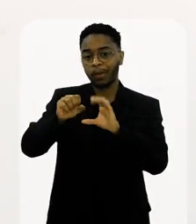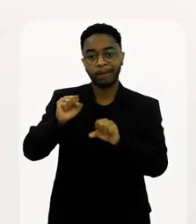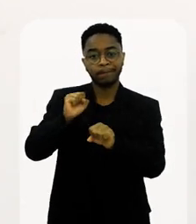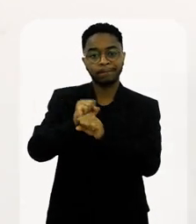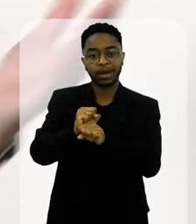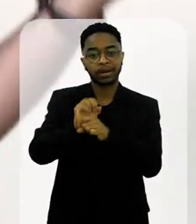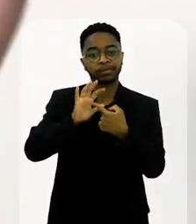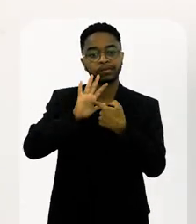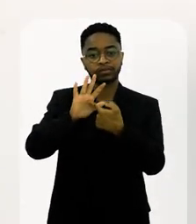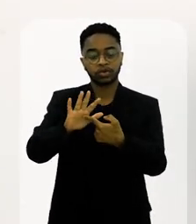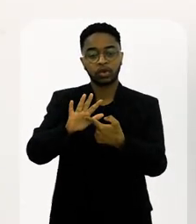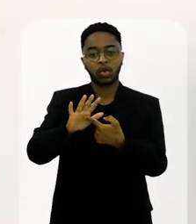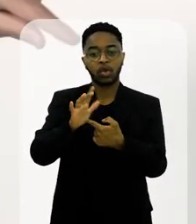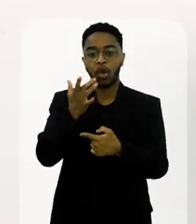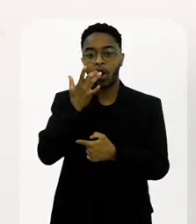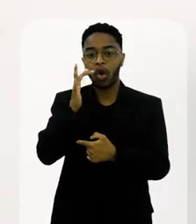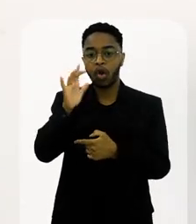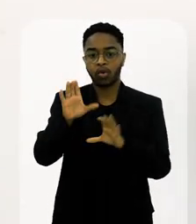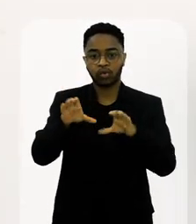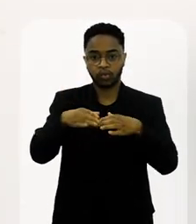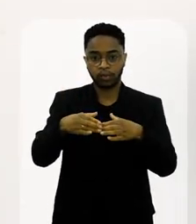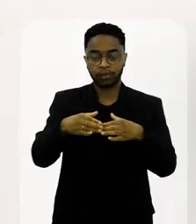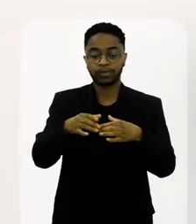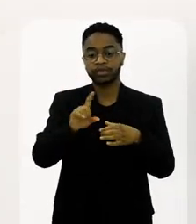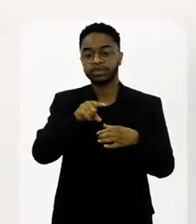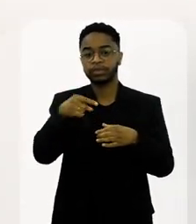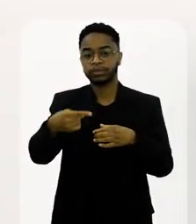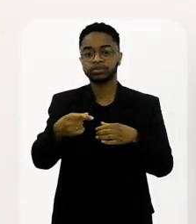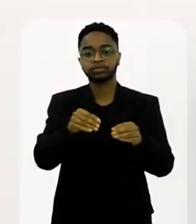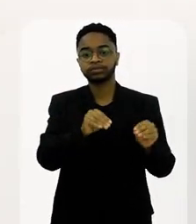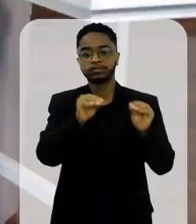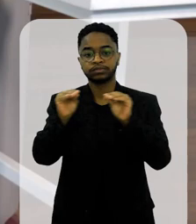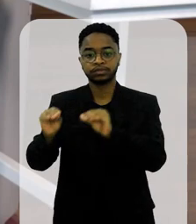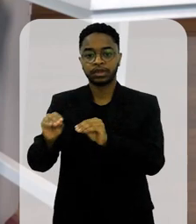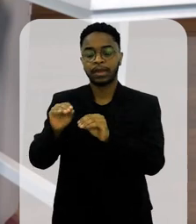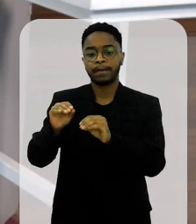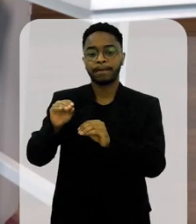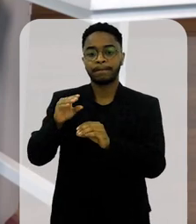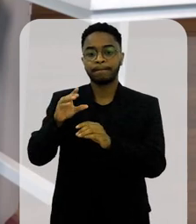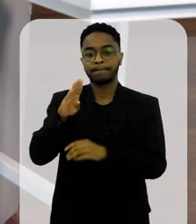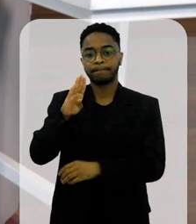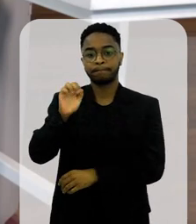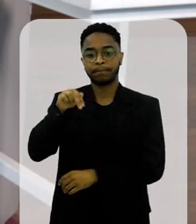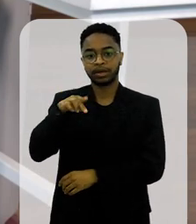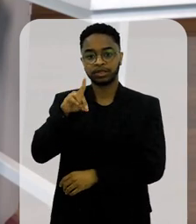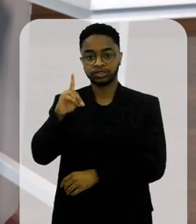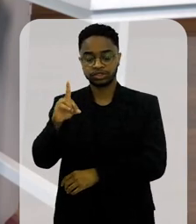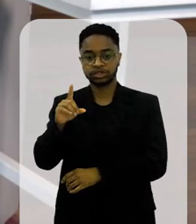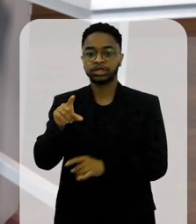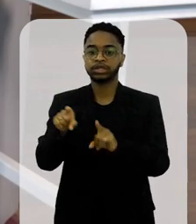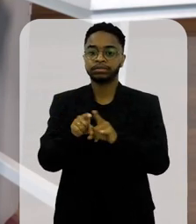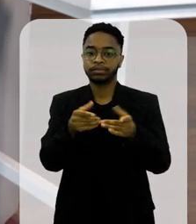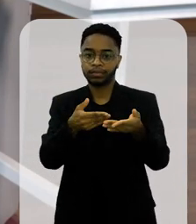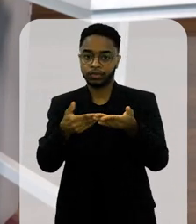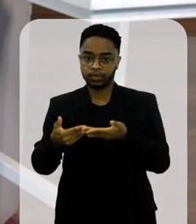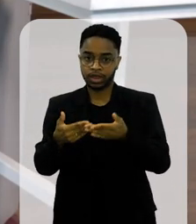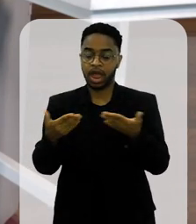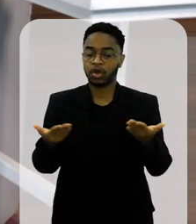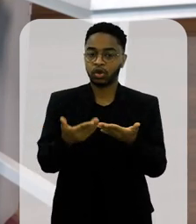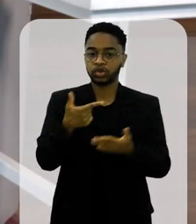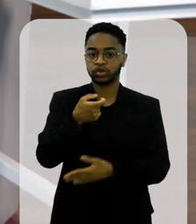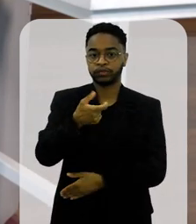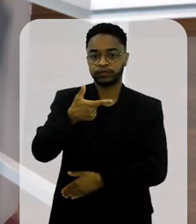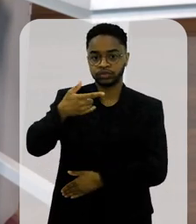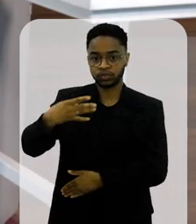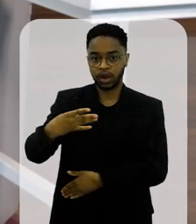a Série Ouro, passa a transmitir São Paulo na sexta e sábado e a Série Ouro vai para a Band. E aí a Band me chama para fazer lá e em 24, a Globo